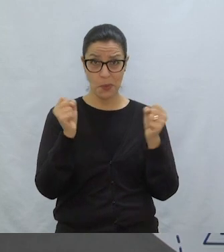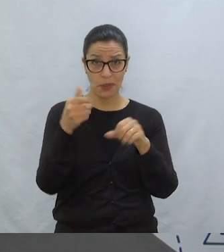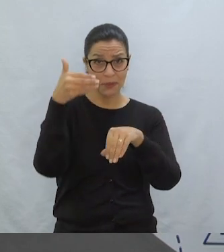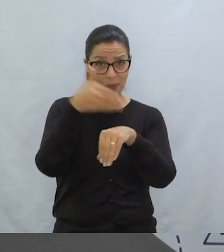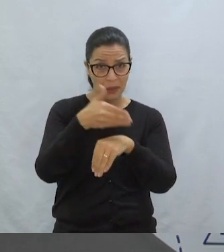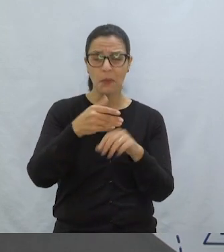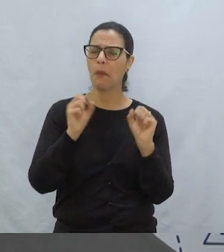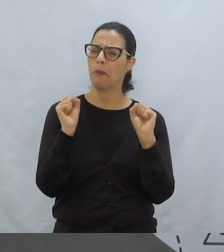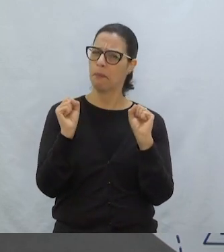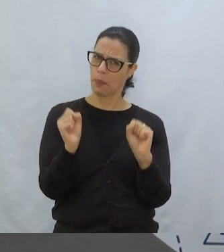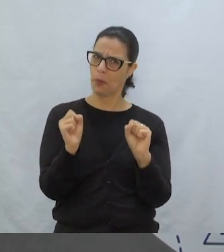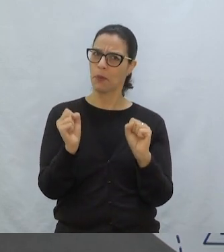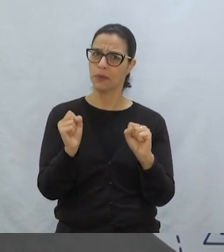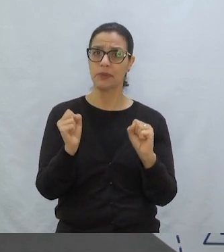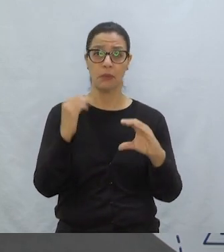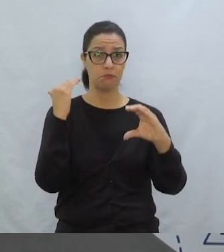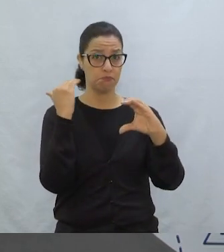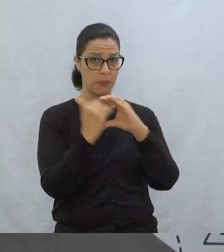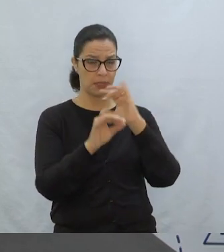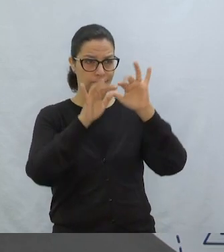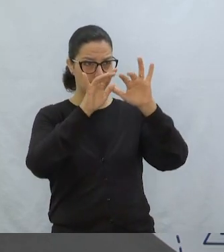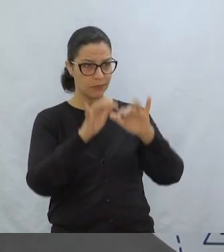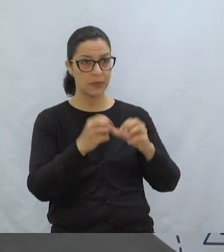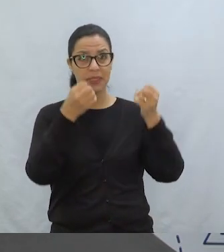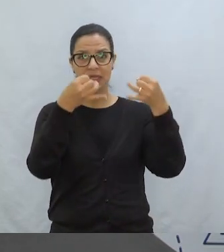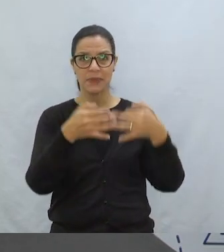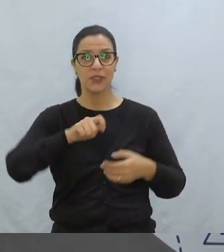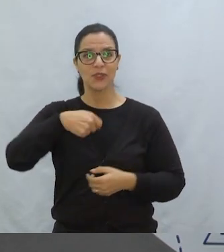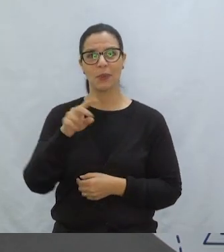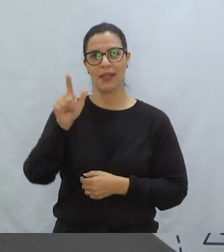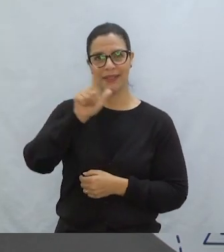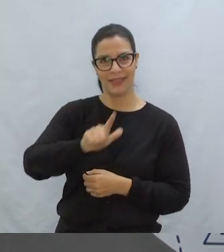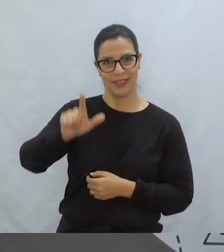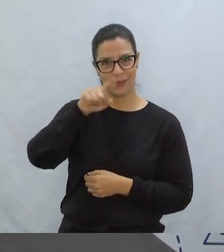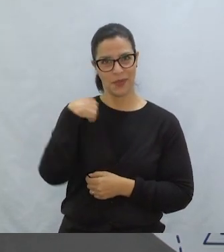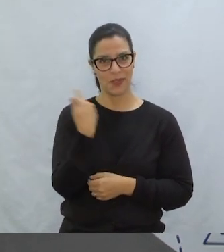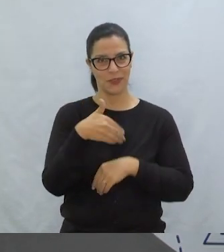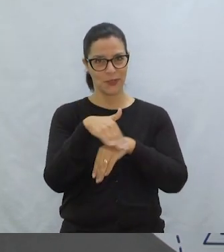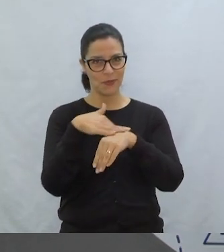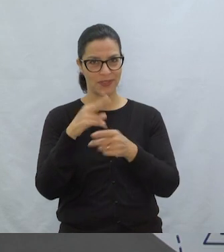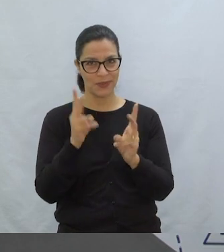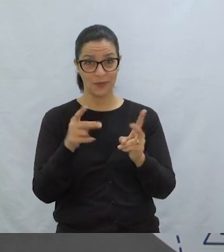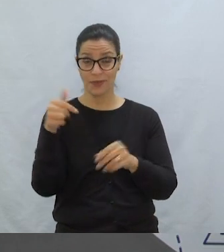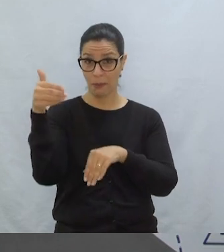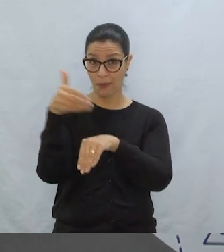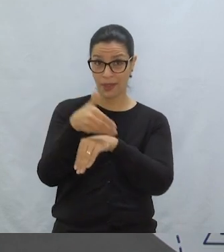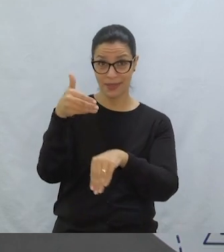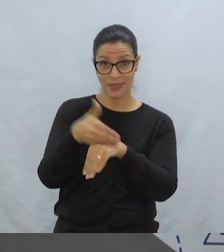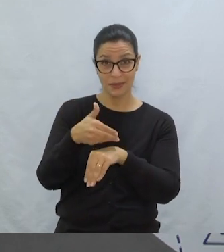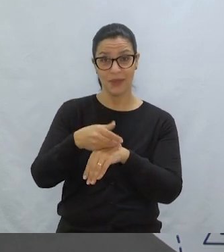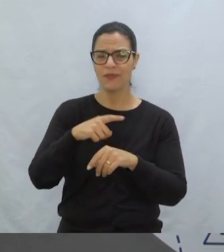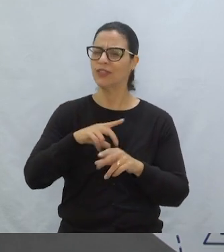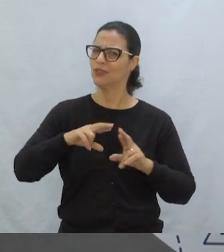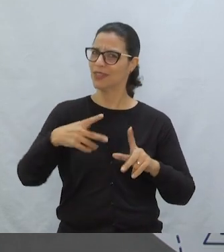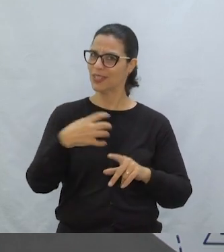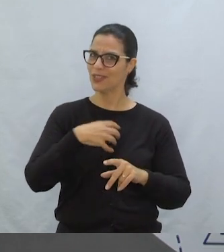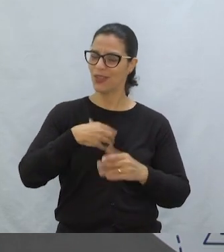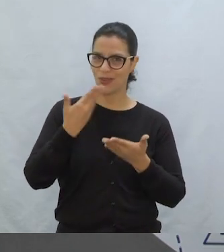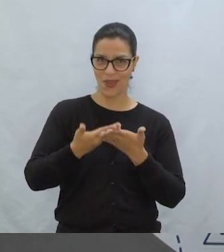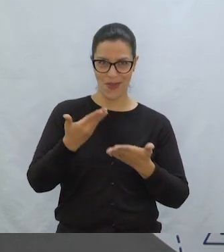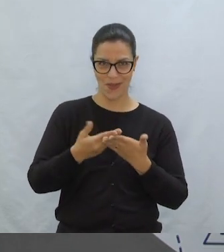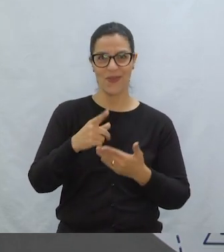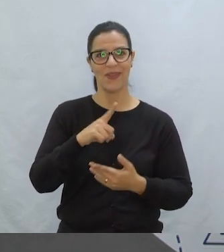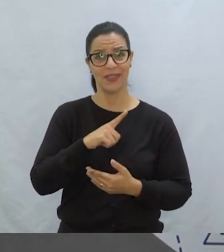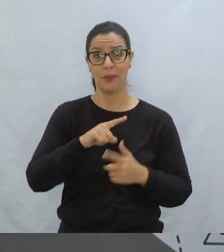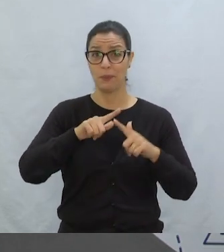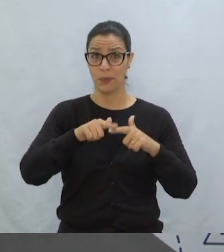toda sua Então, pode escrever Para falar de literatura Para a gente continuar conversando A sua participação participação Faz toda